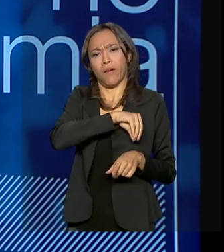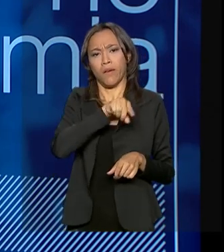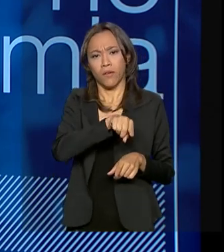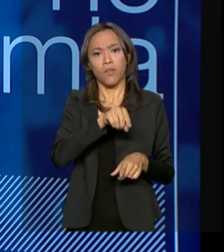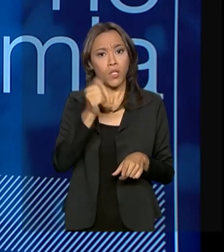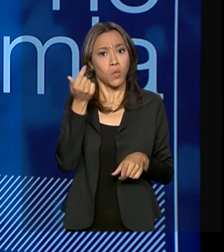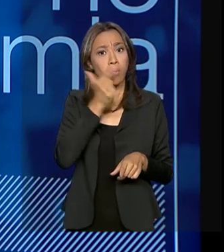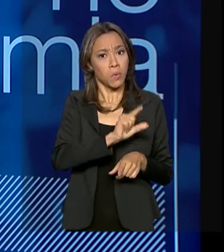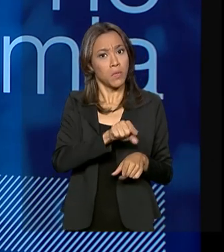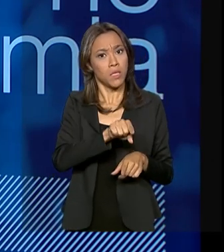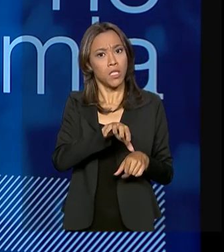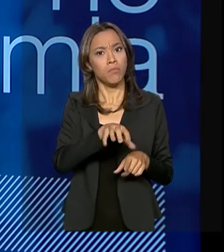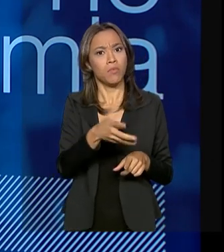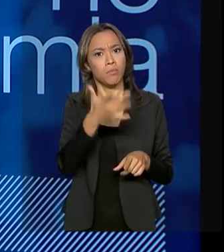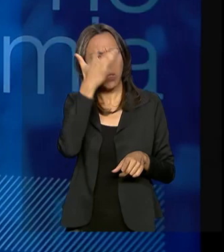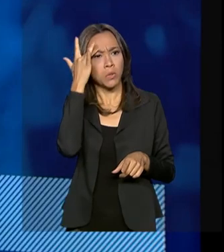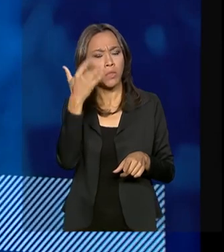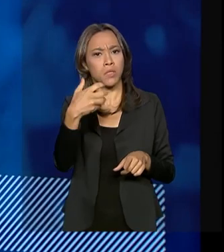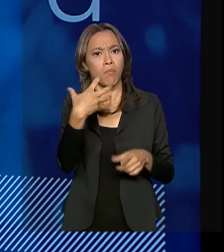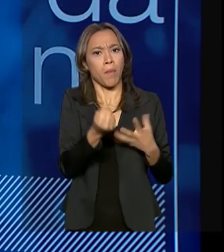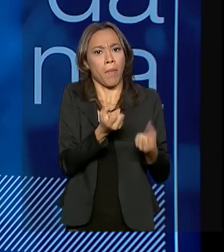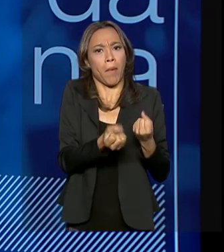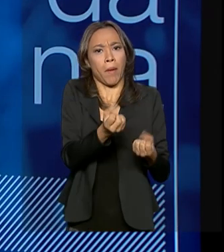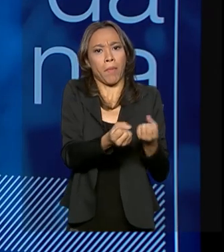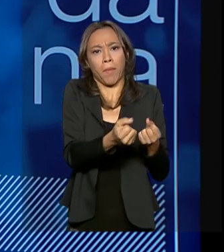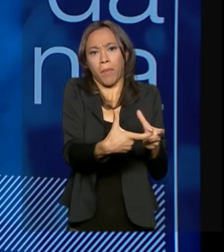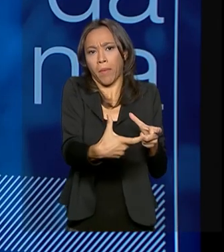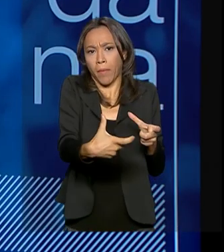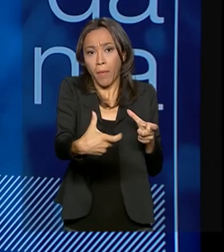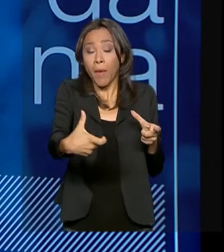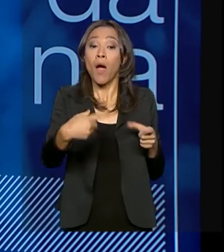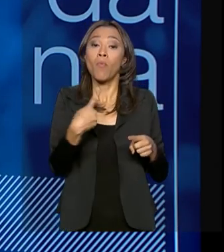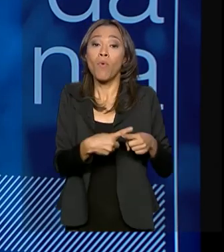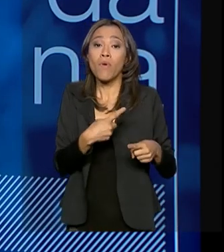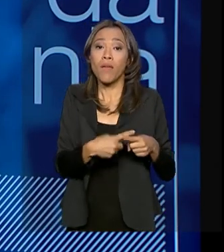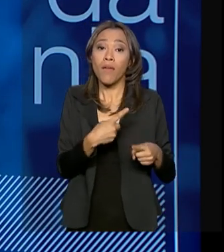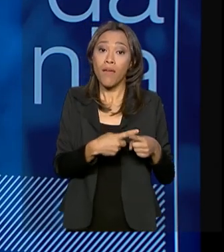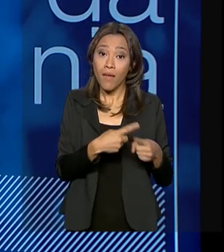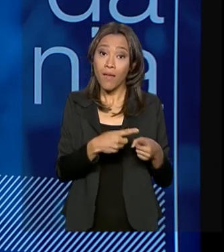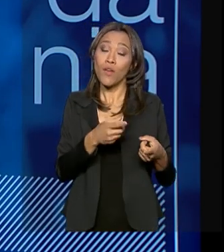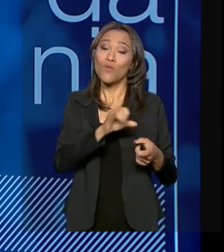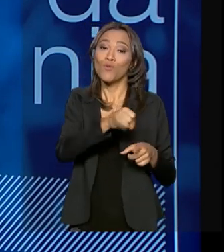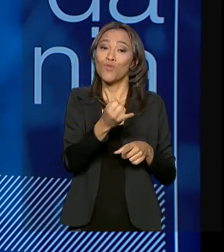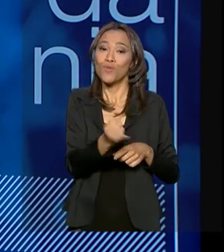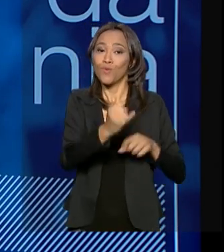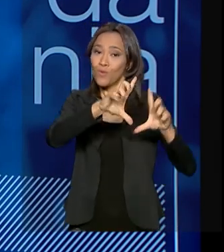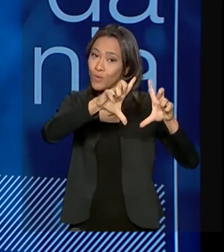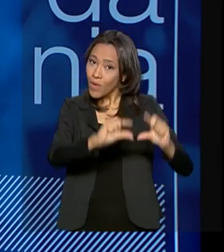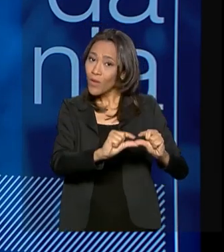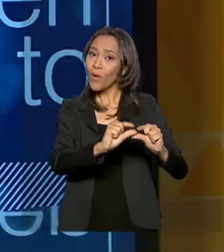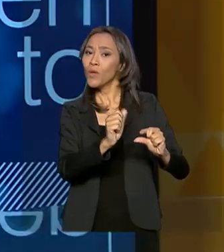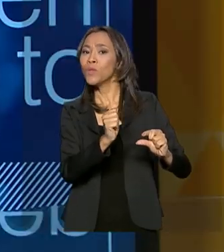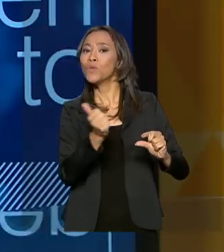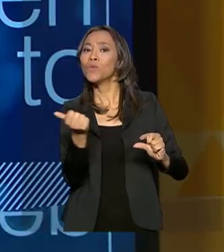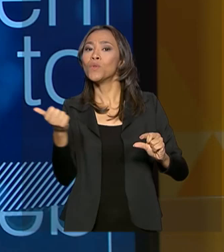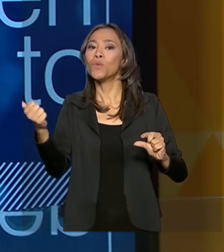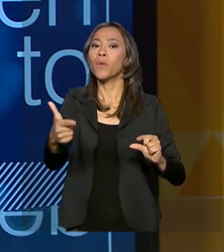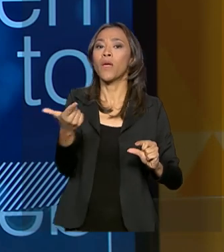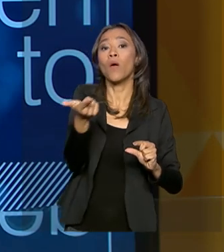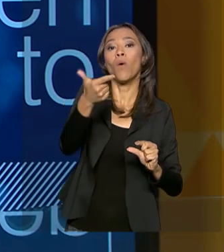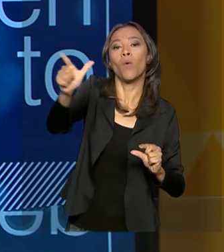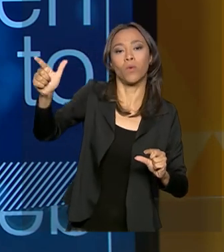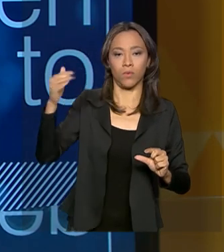até ganhando mercado porque temos taxas menores ou muito menores do que a concorrência. As